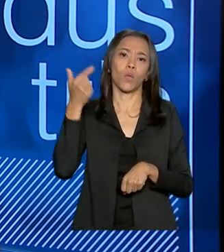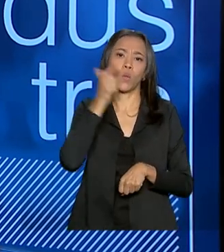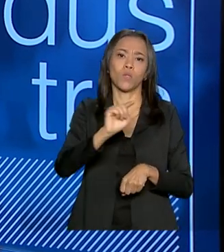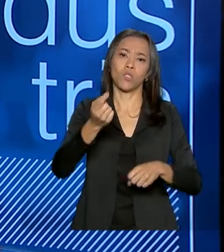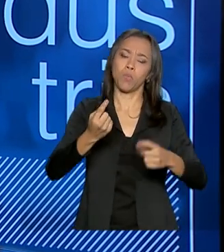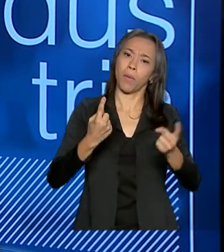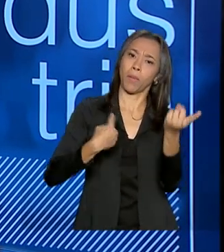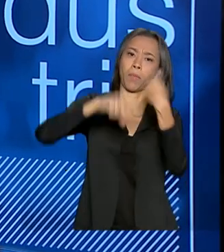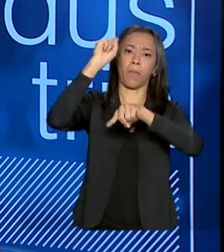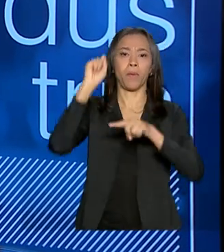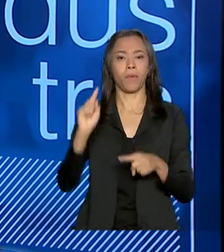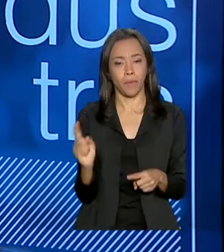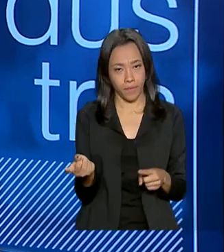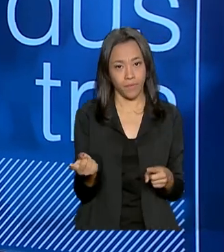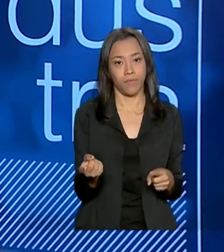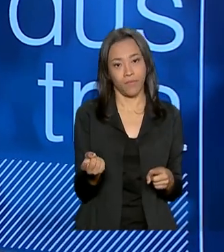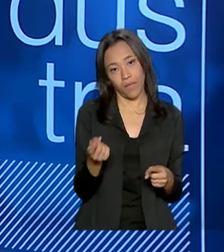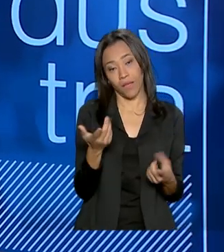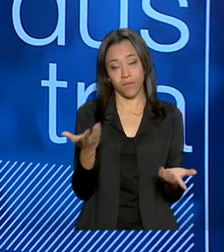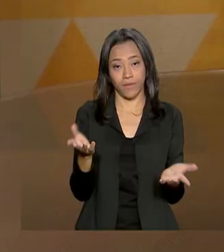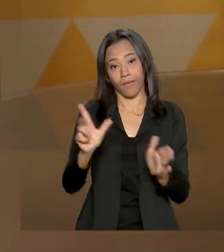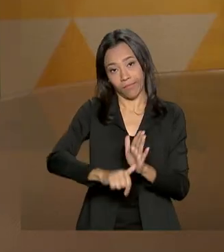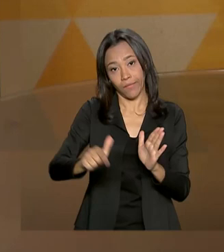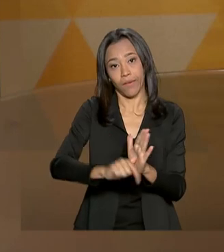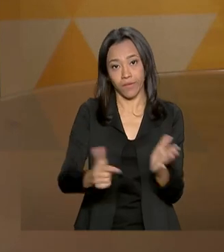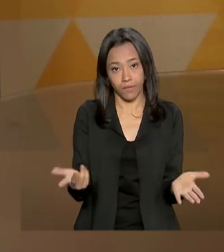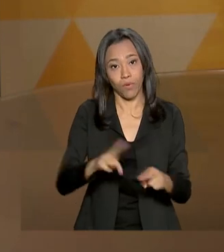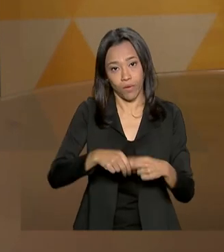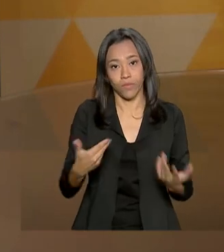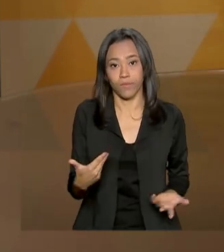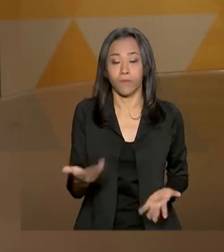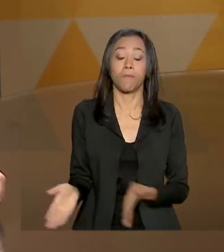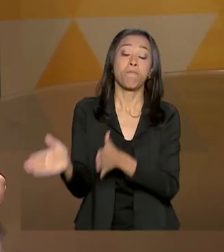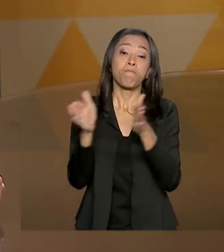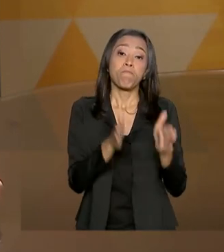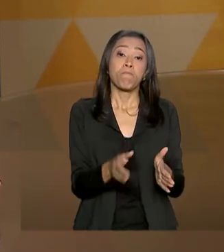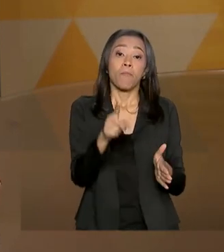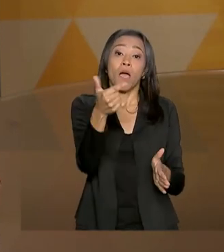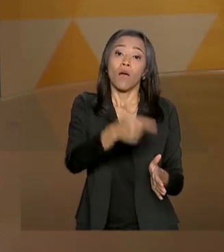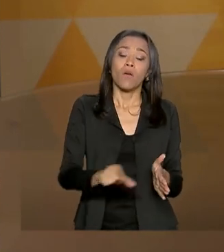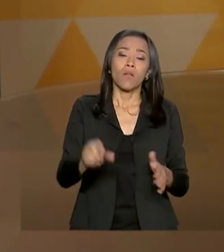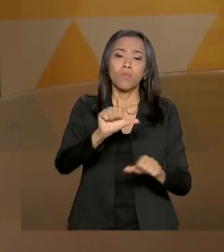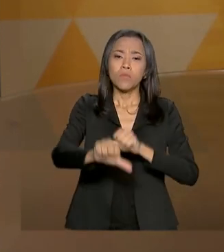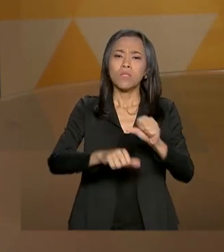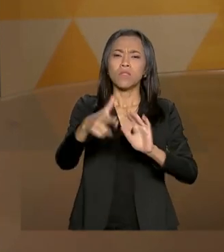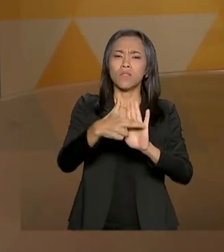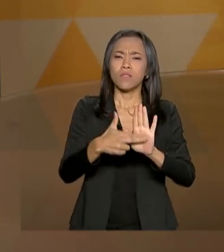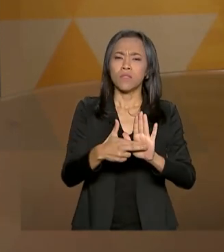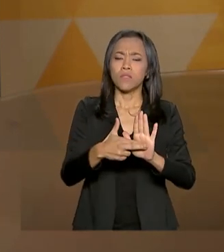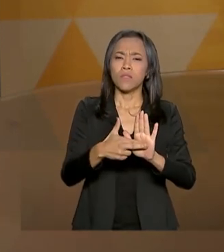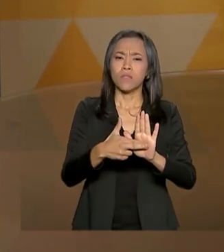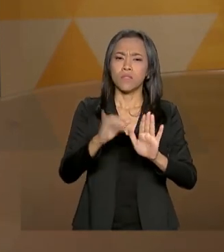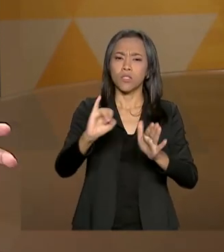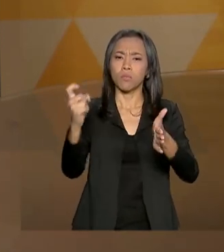continuaremos, muitas vezes, patinando. Agora, a reforma tributária também envolve a questão dos Estados.